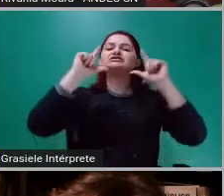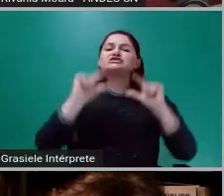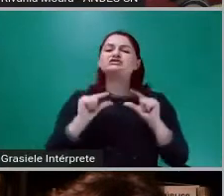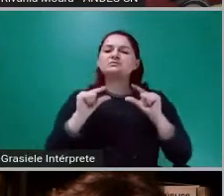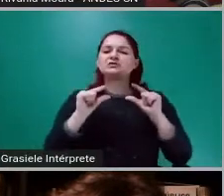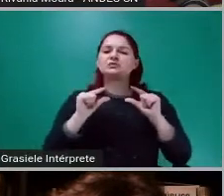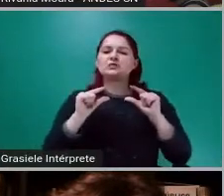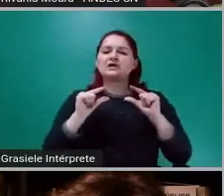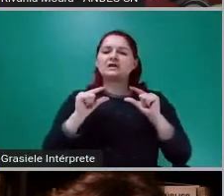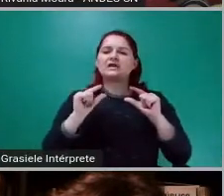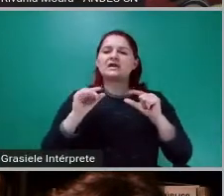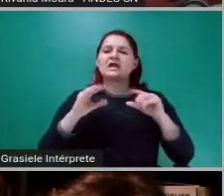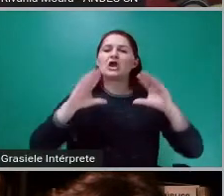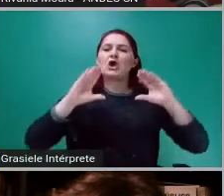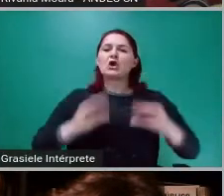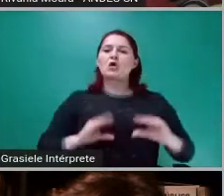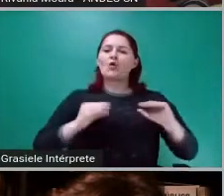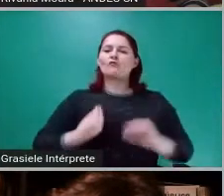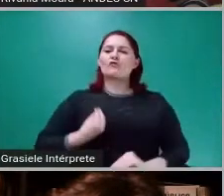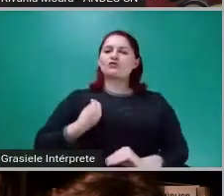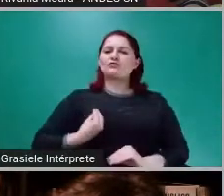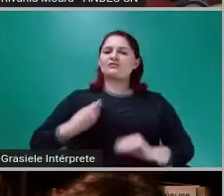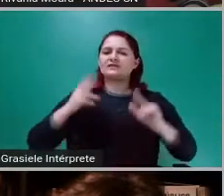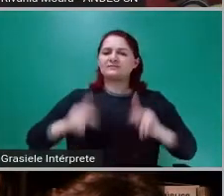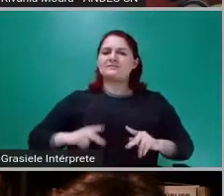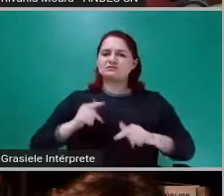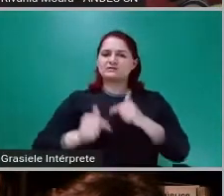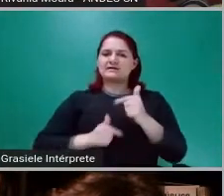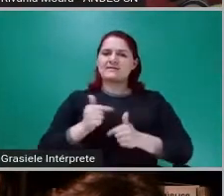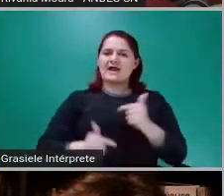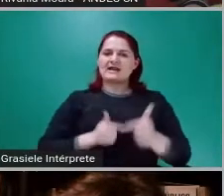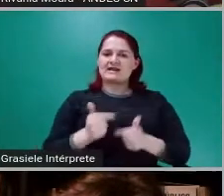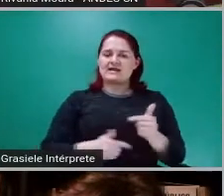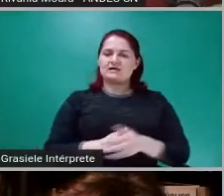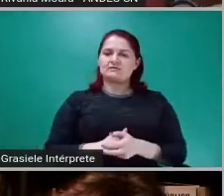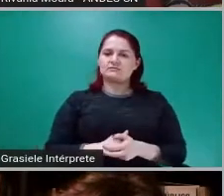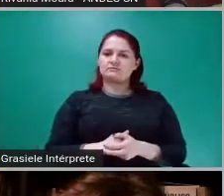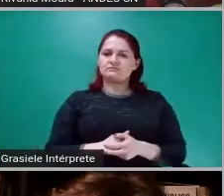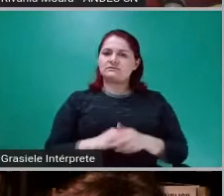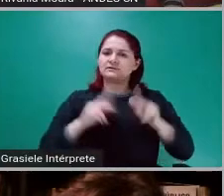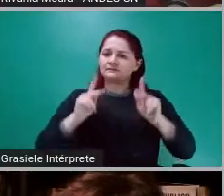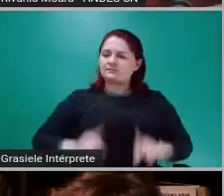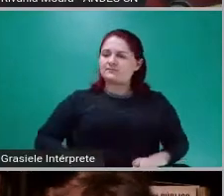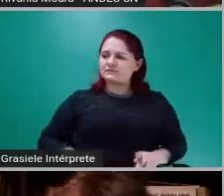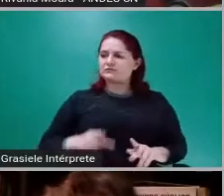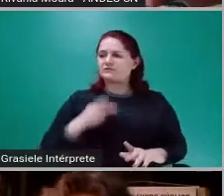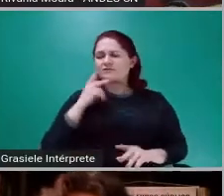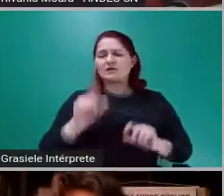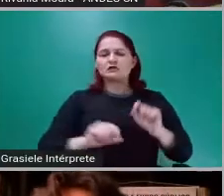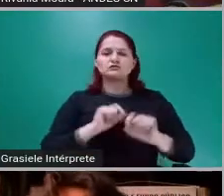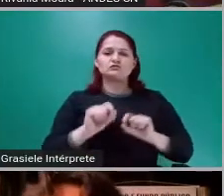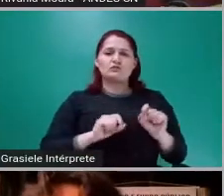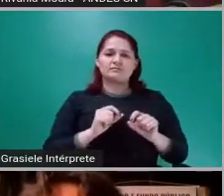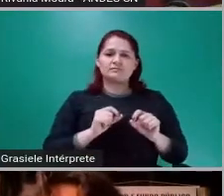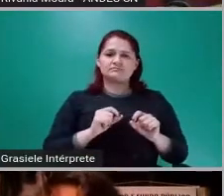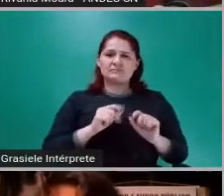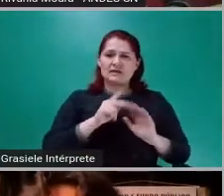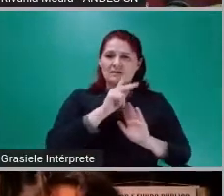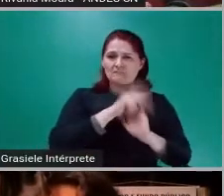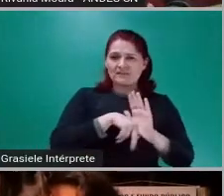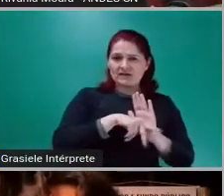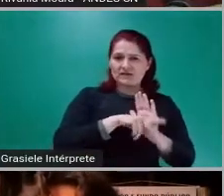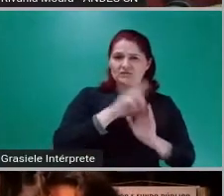isso que veio o plano real. Mas ele foi apontado como o plano para acabar com a inflação. Isso é uma bobagem.